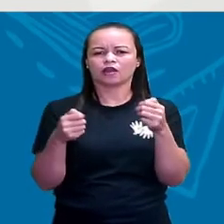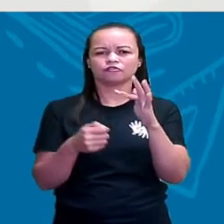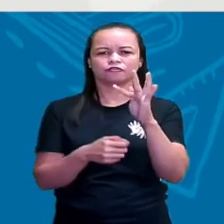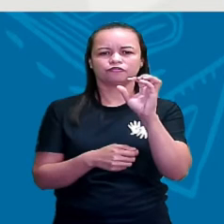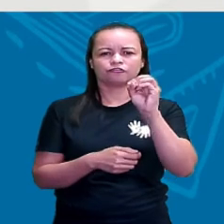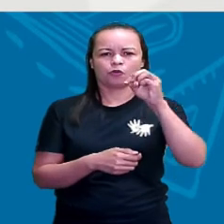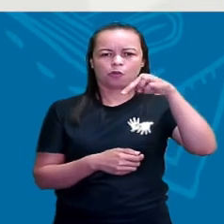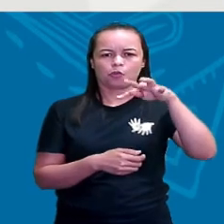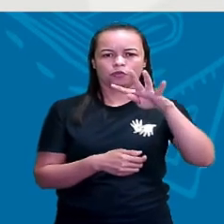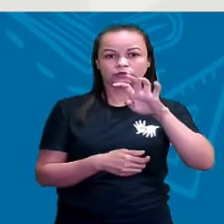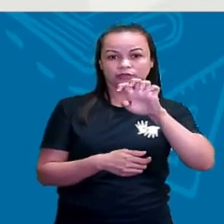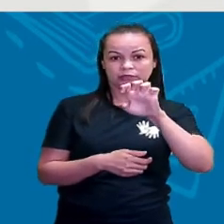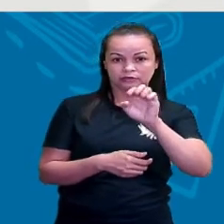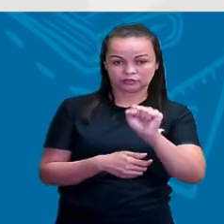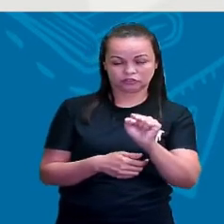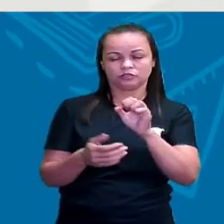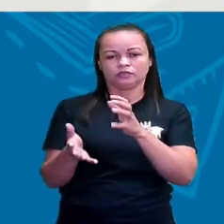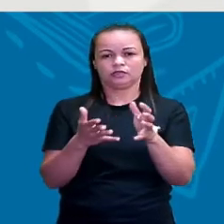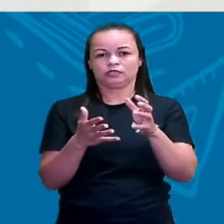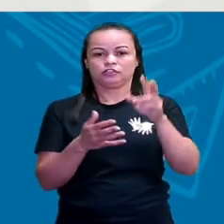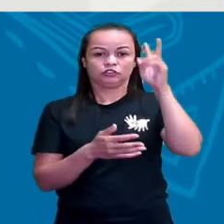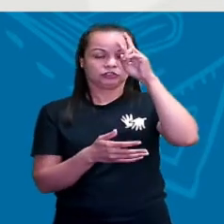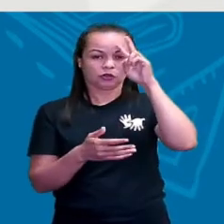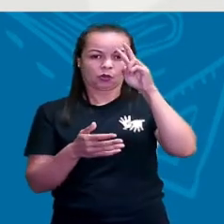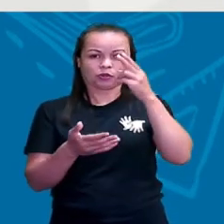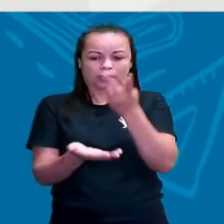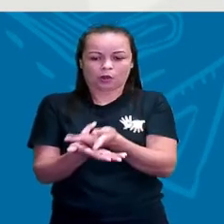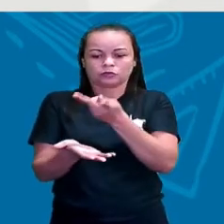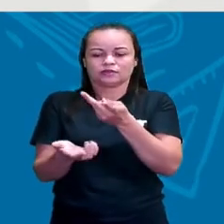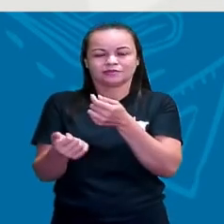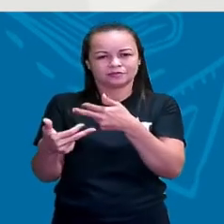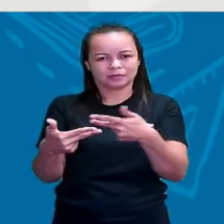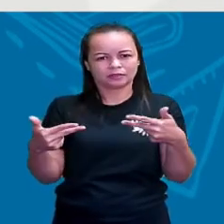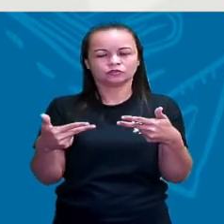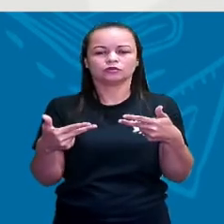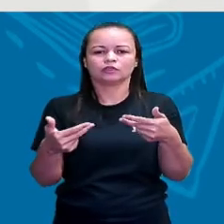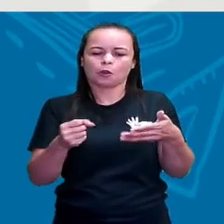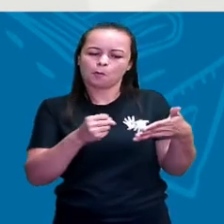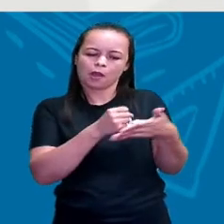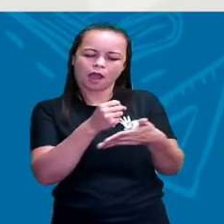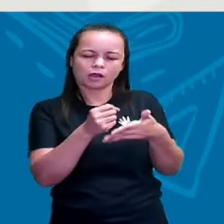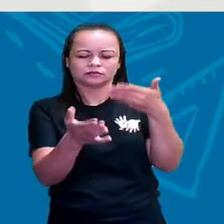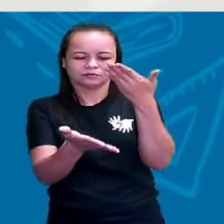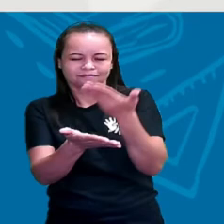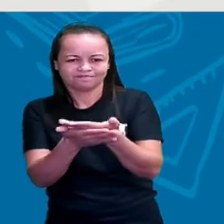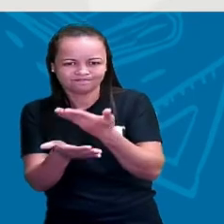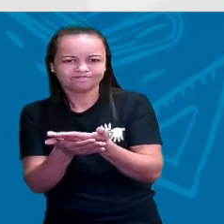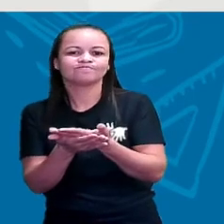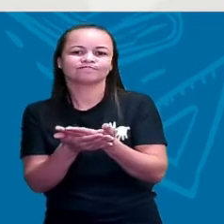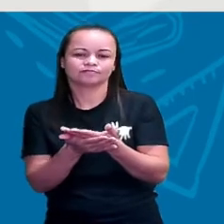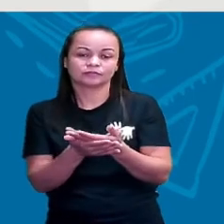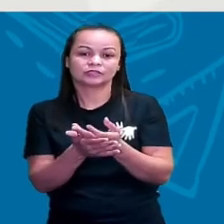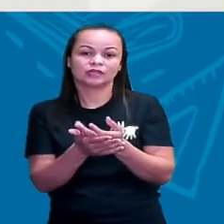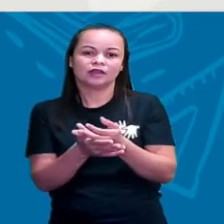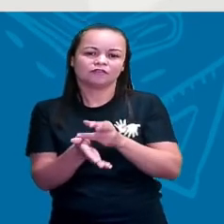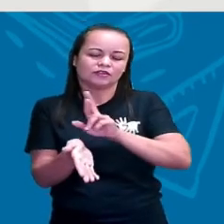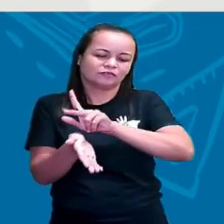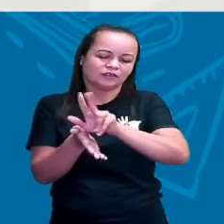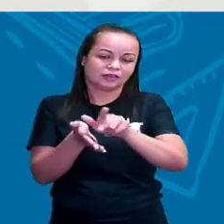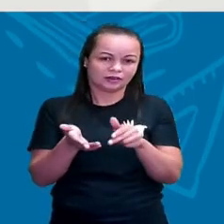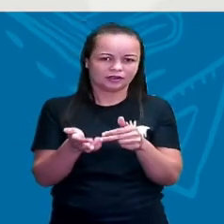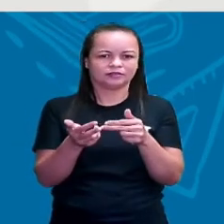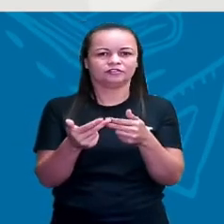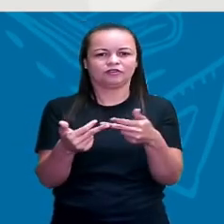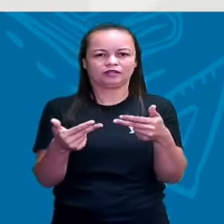fontes históricas é que vai dar base para o historiador construir a história e a gente poder estudá-las. E aí, a gente vai ter diferentes fontes